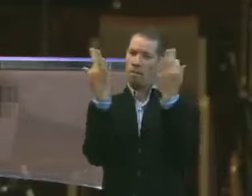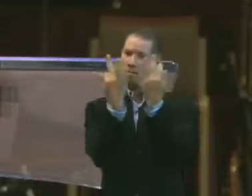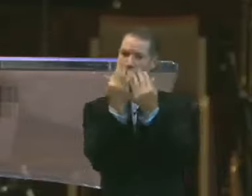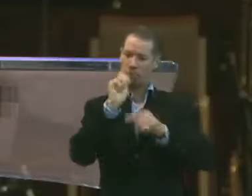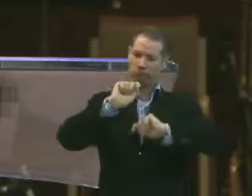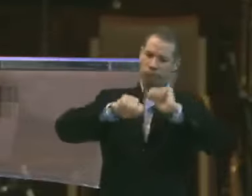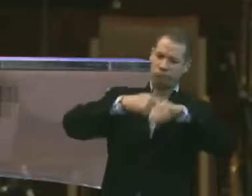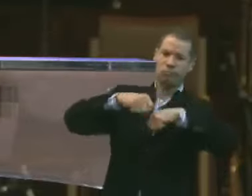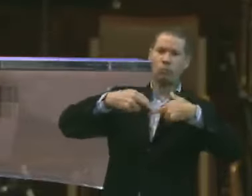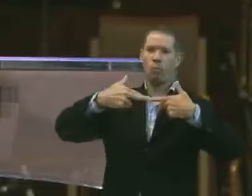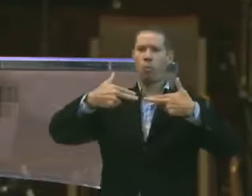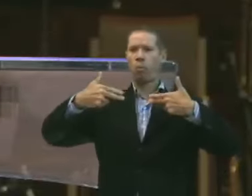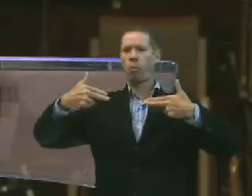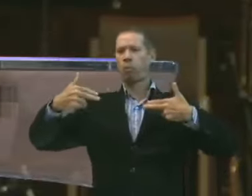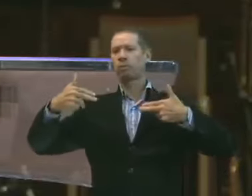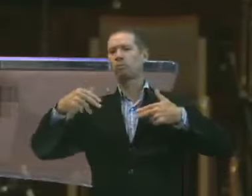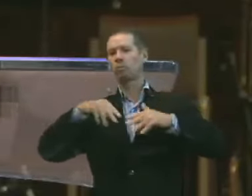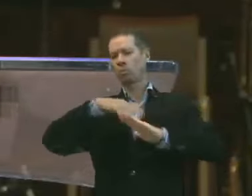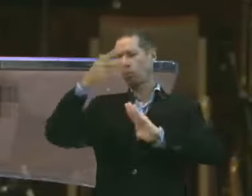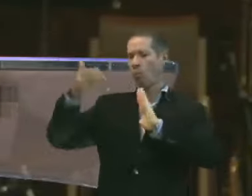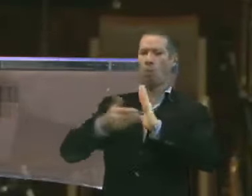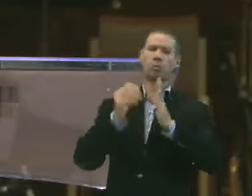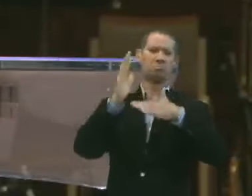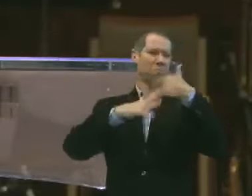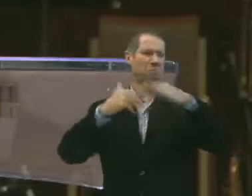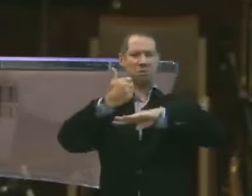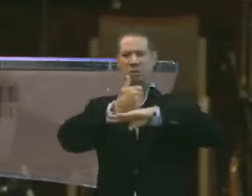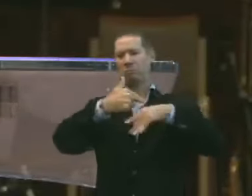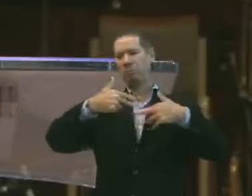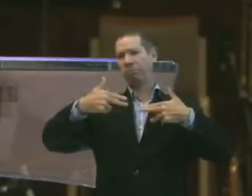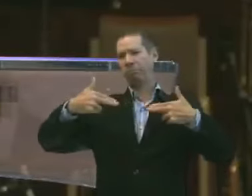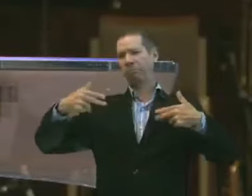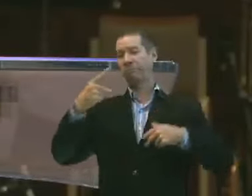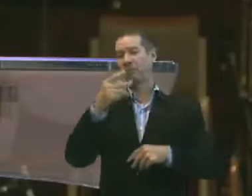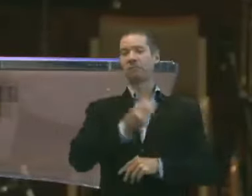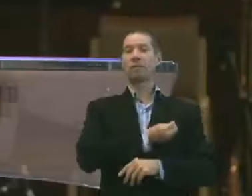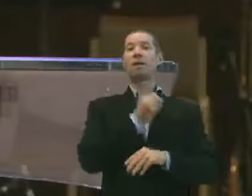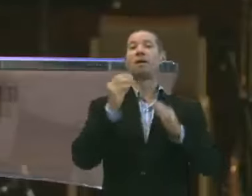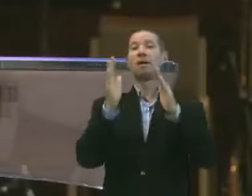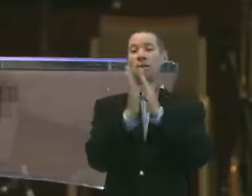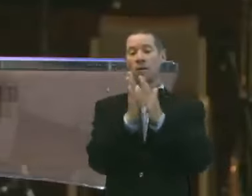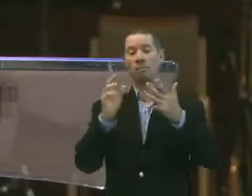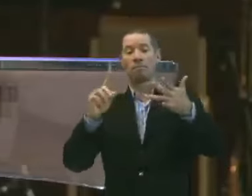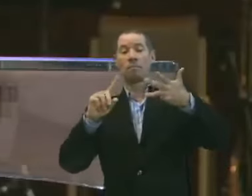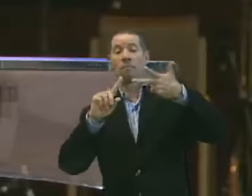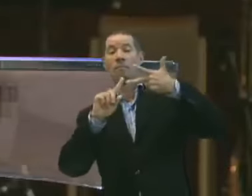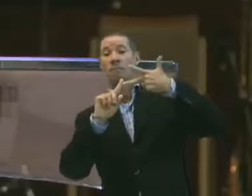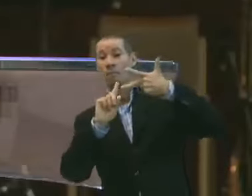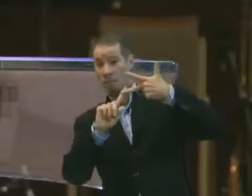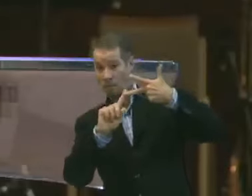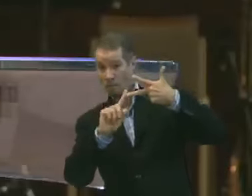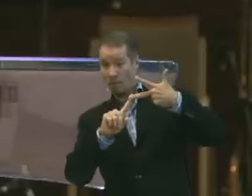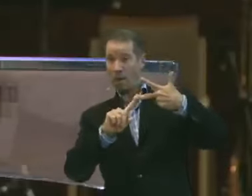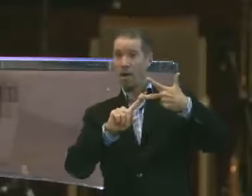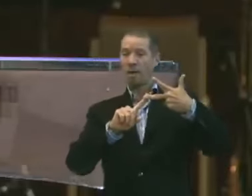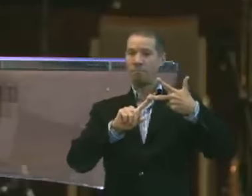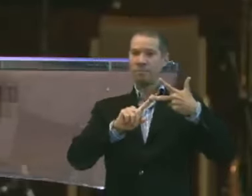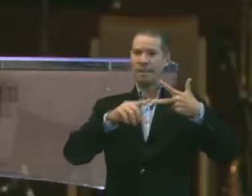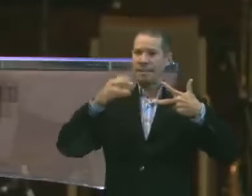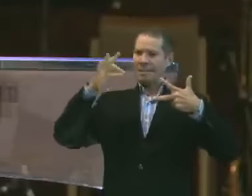Nos seus negócios. Em todas as áreas. Da sua vida. Vamos orar também. Para que seja nítida.